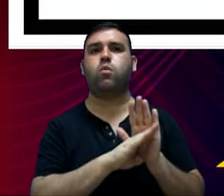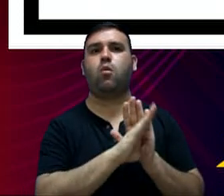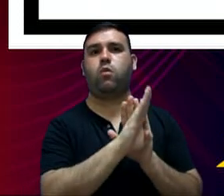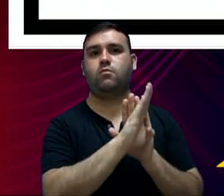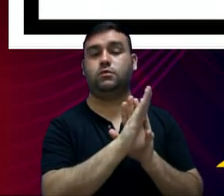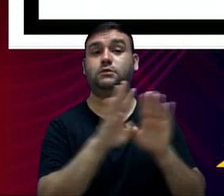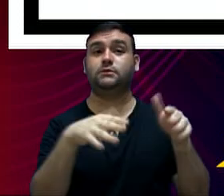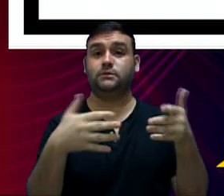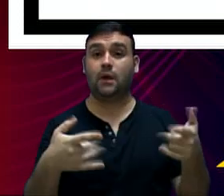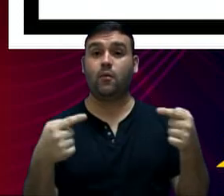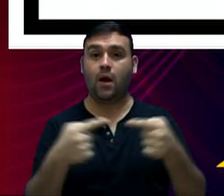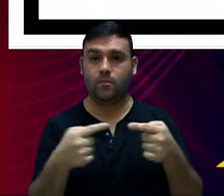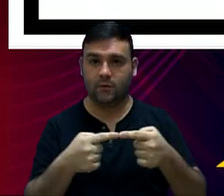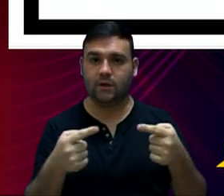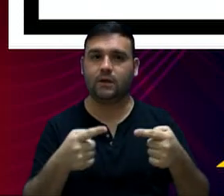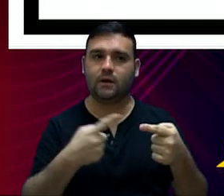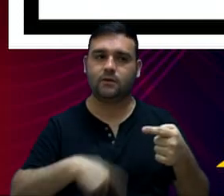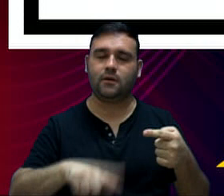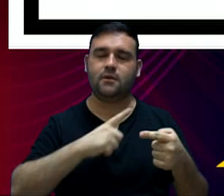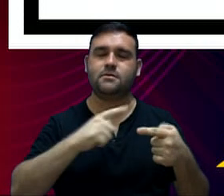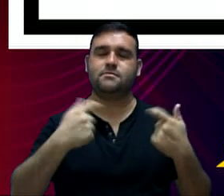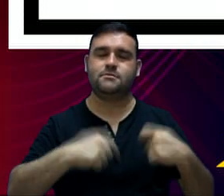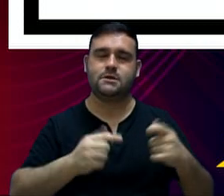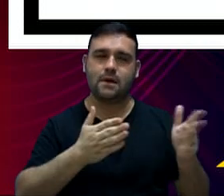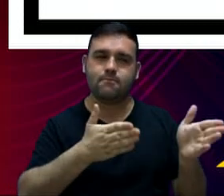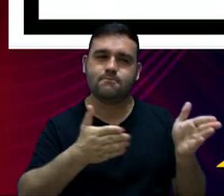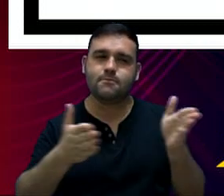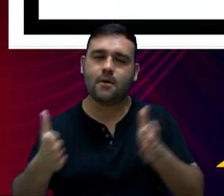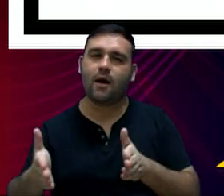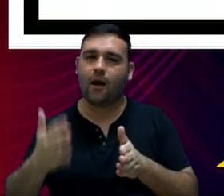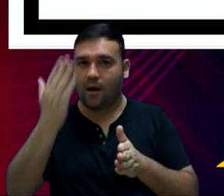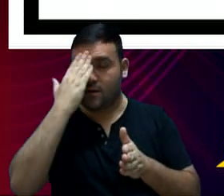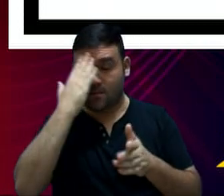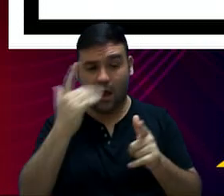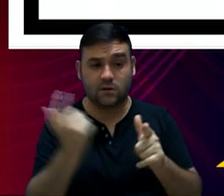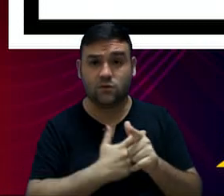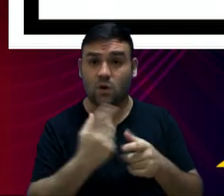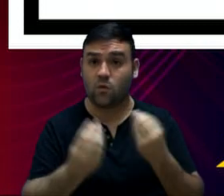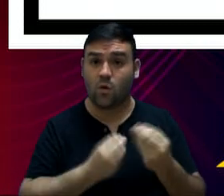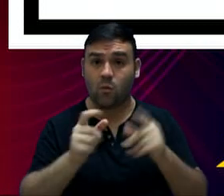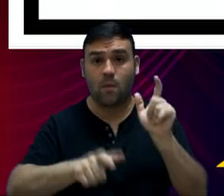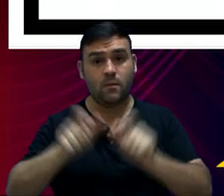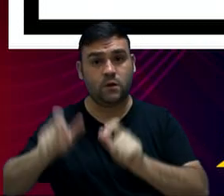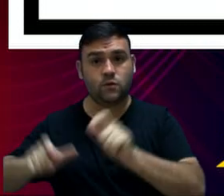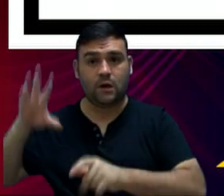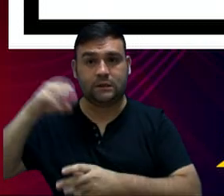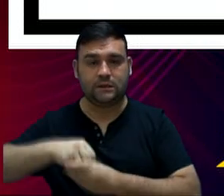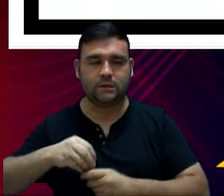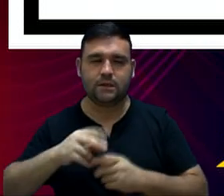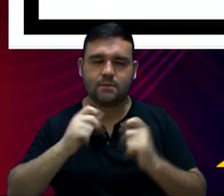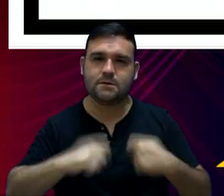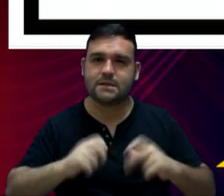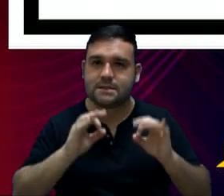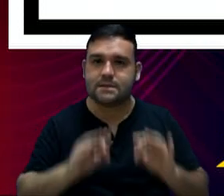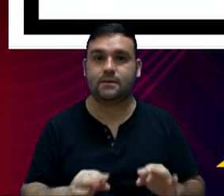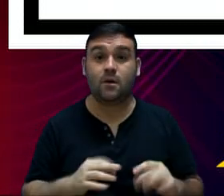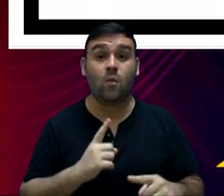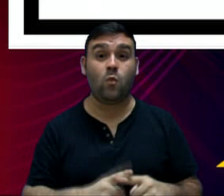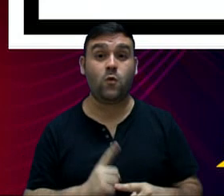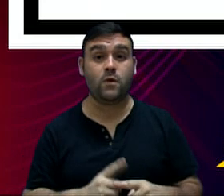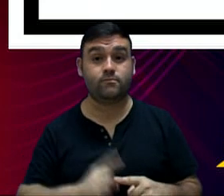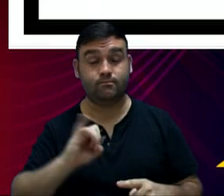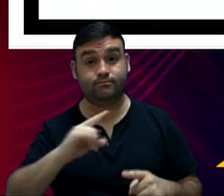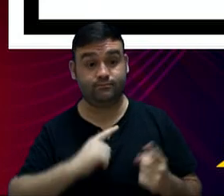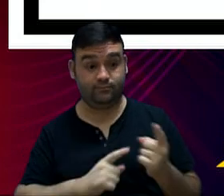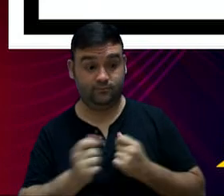Portanto, cabe apreciar e acompanhar a despesa com o pessoal de perto. Por quê? Se